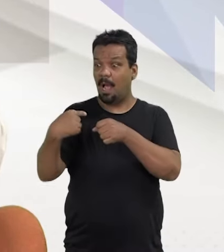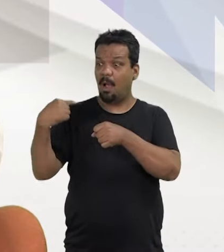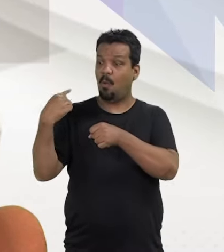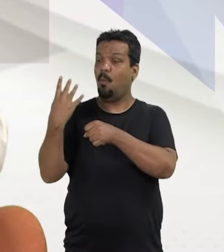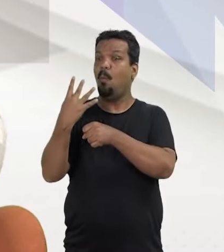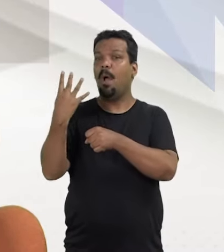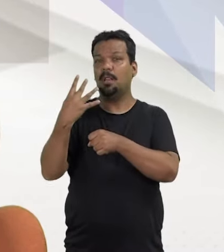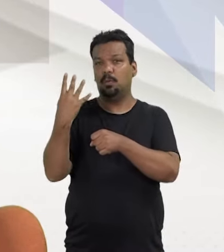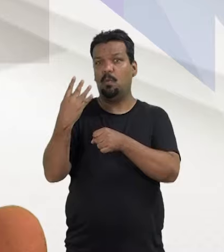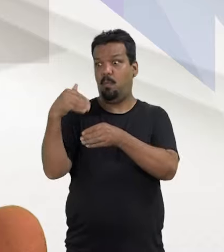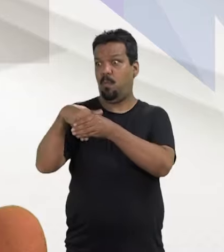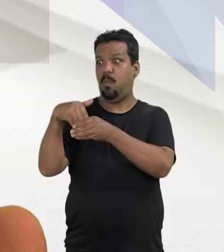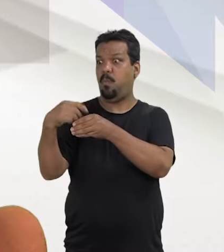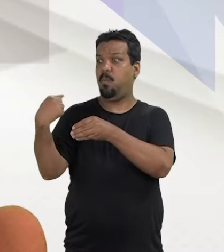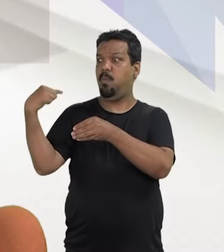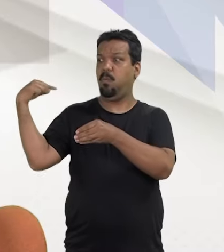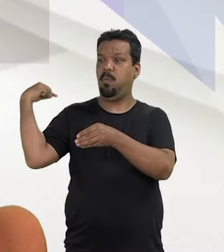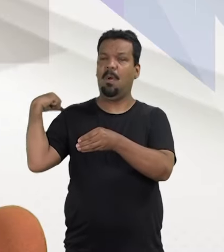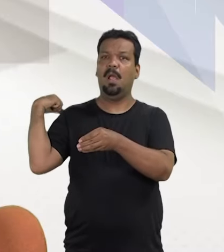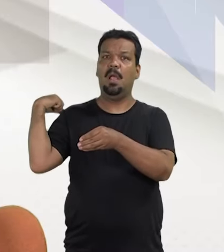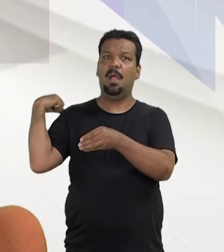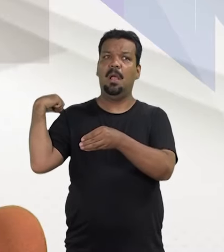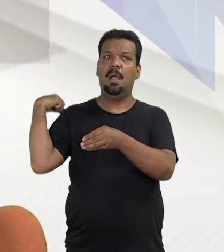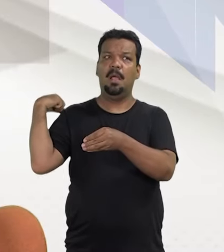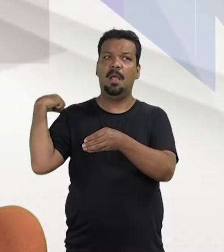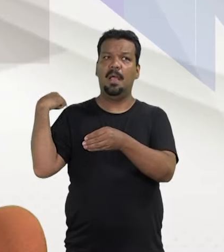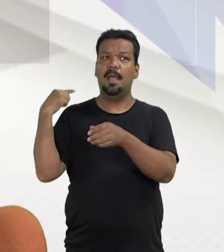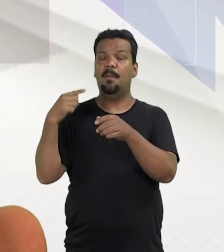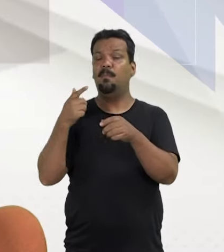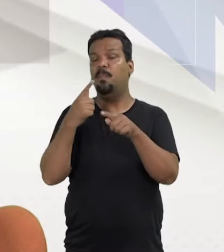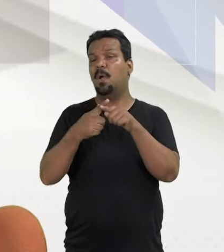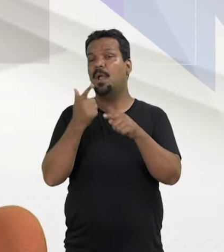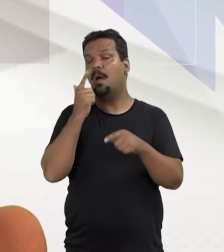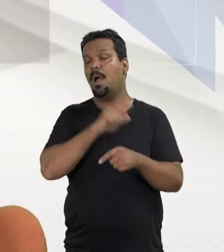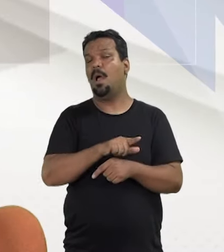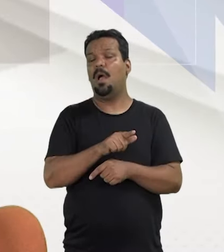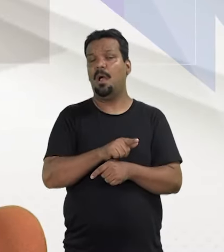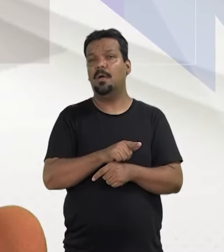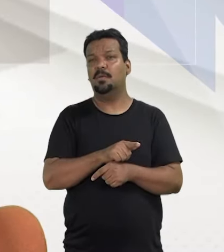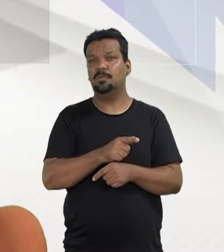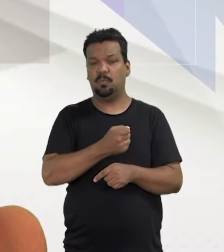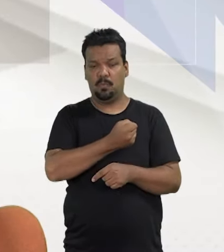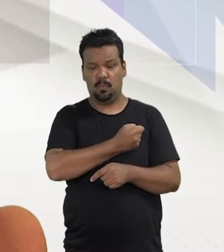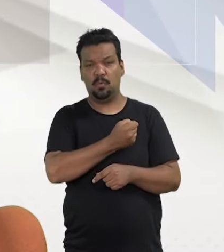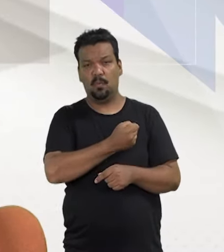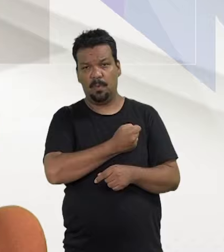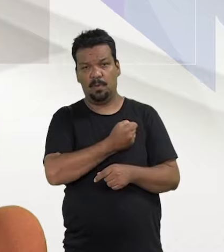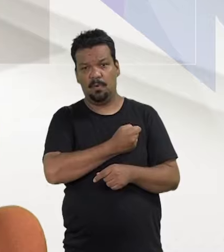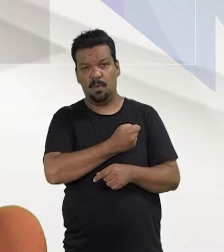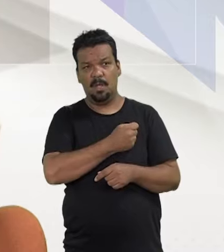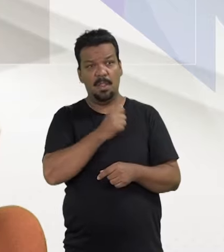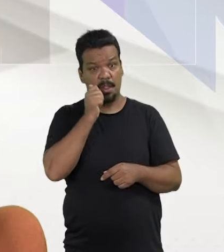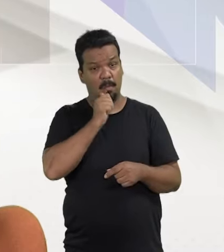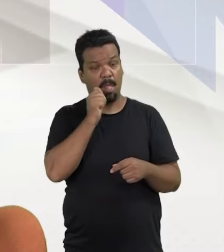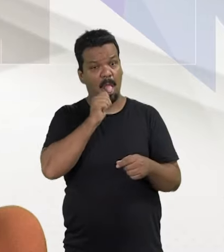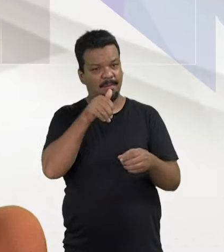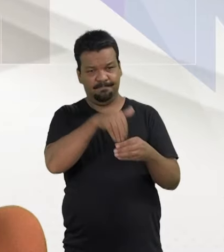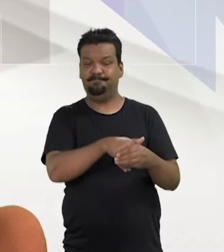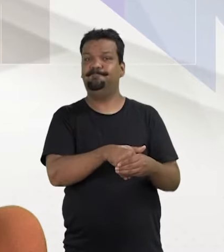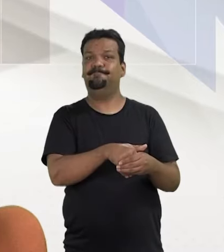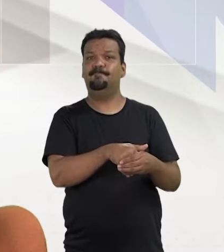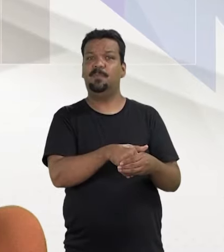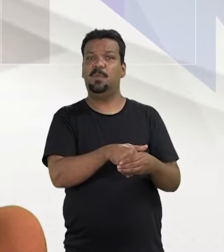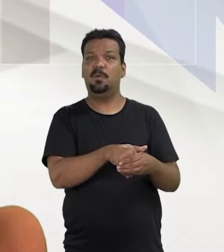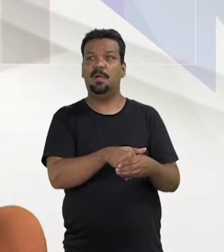últimas quatro eleições, que foi justamente a gente ter atingido o número de